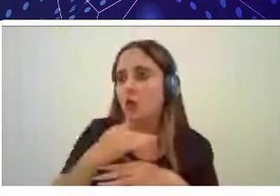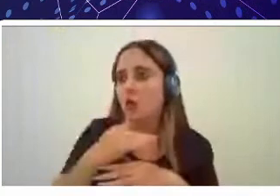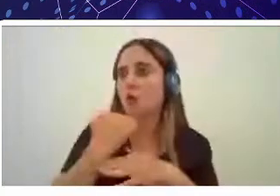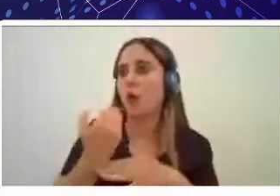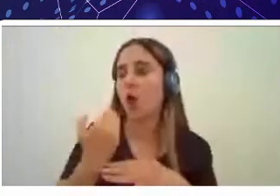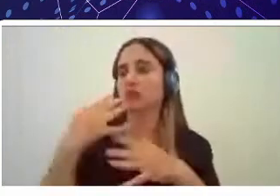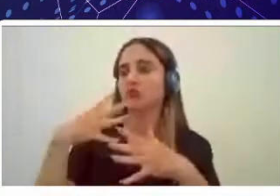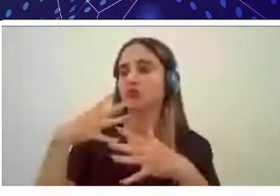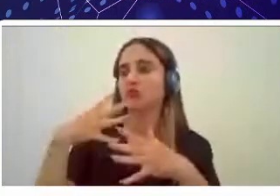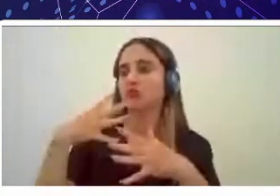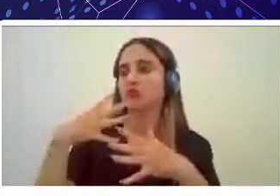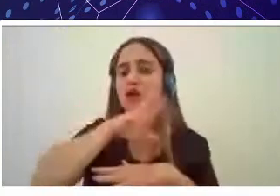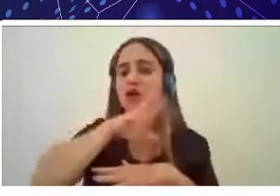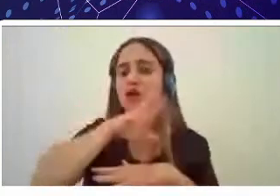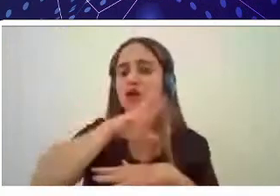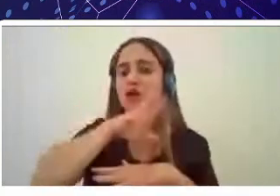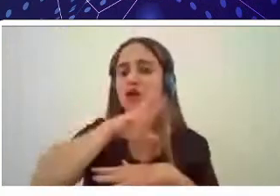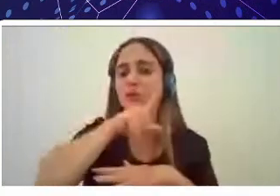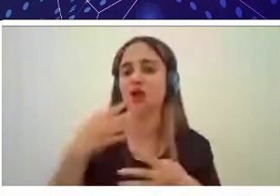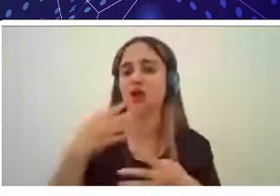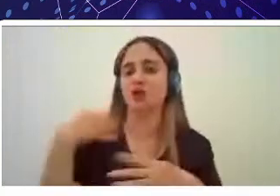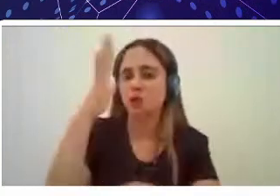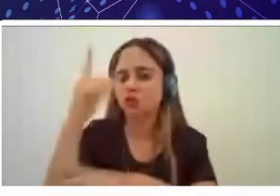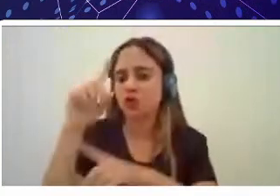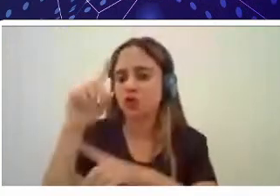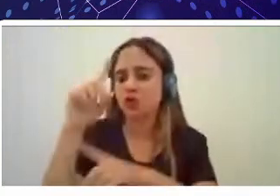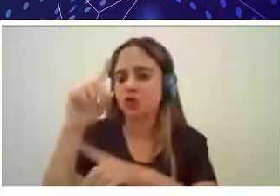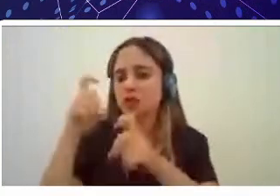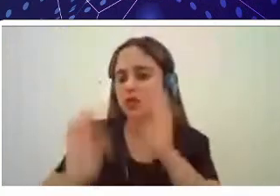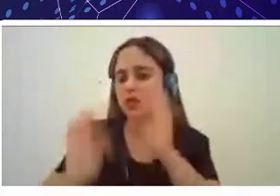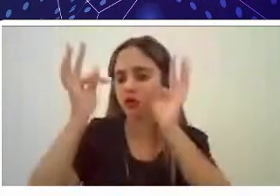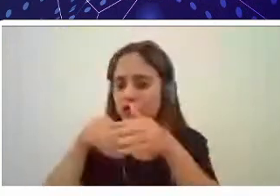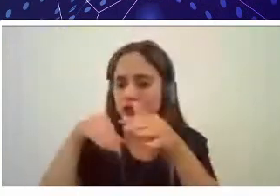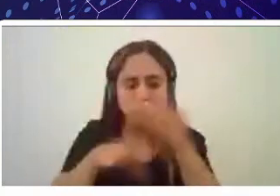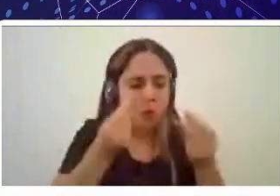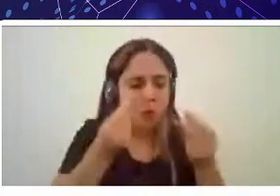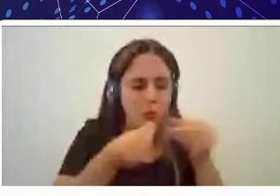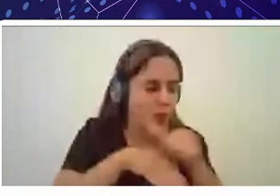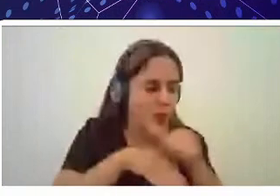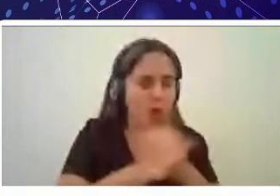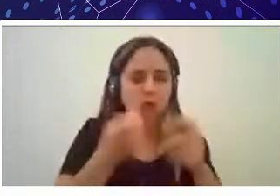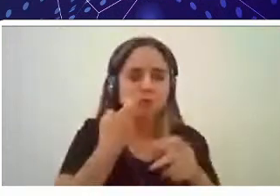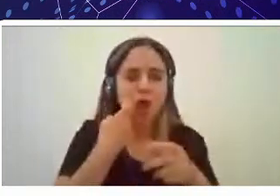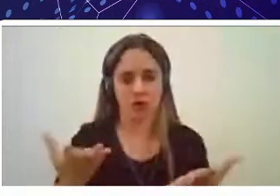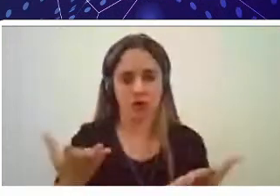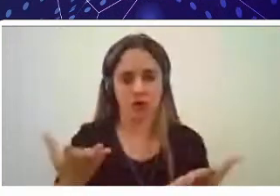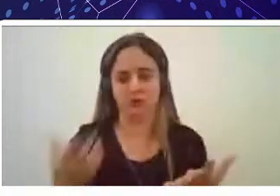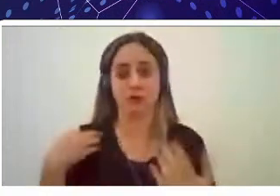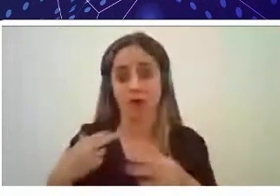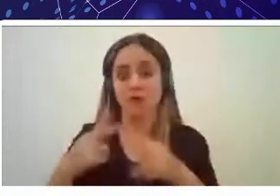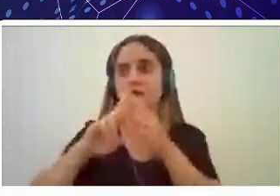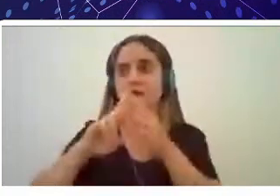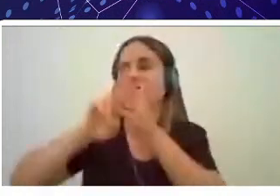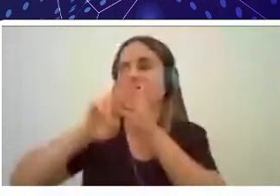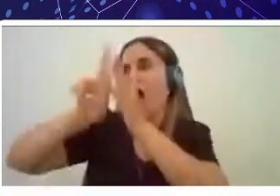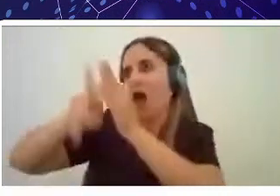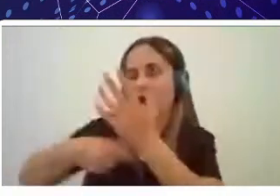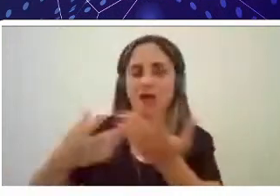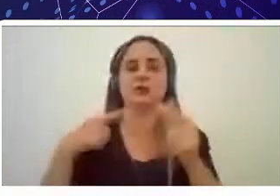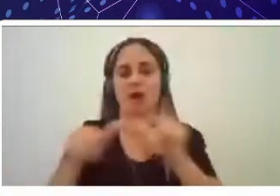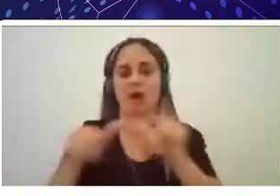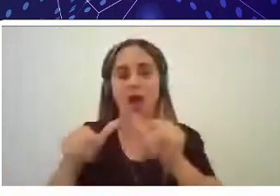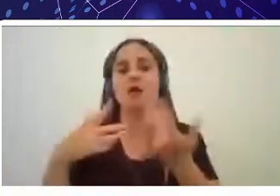me dou bem com essa questão de frigoríficos. A gente tem uma série de trabalhos que estão sendo desenvolvidos pela professora Ruth, também.